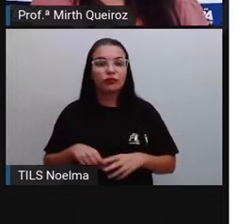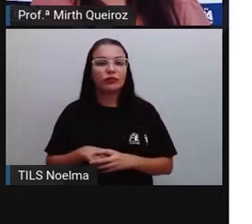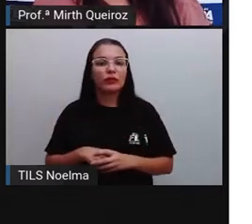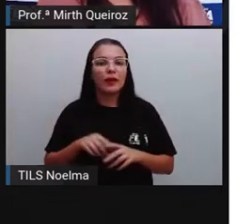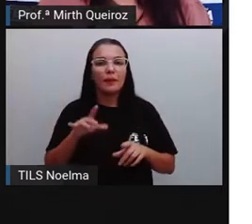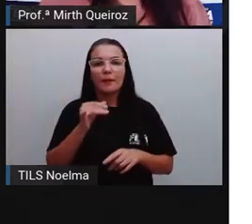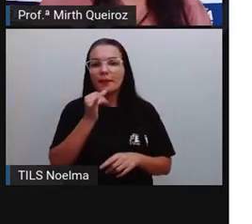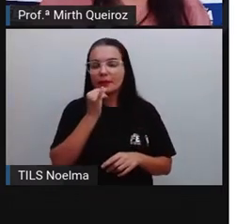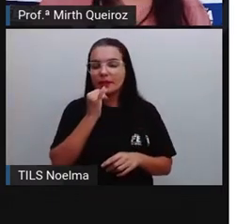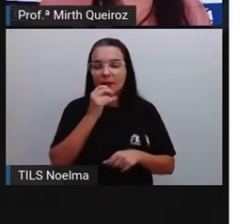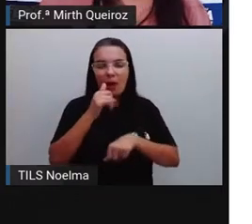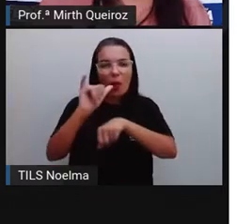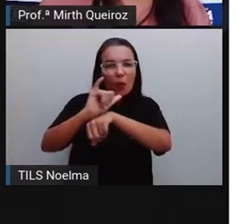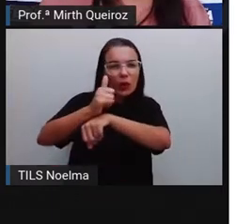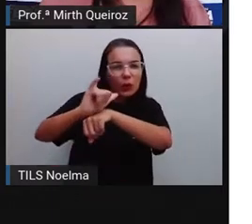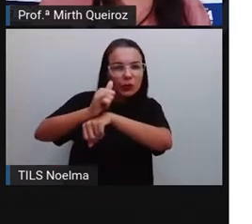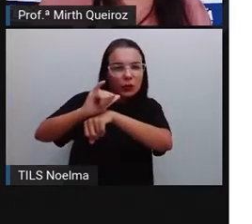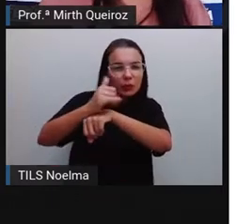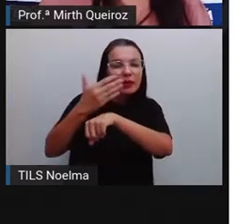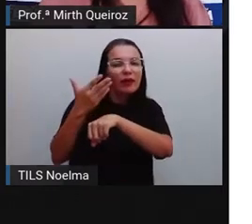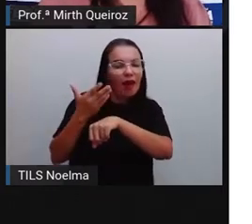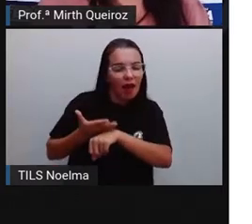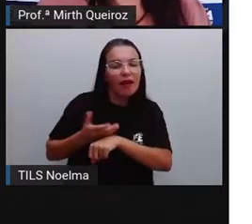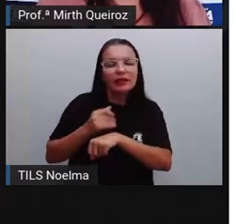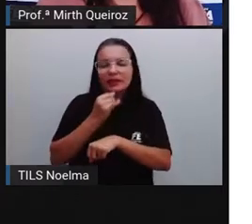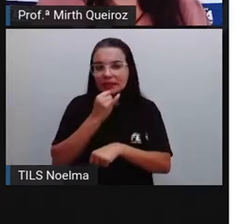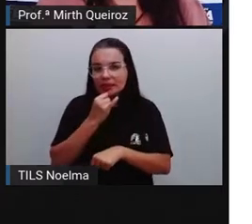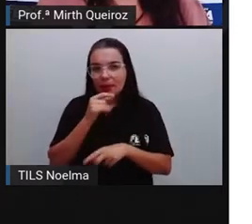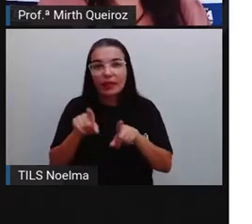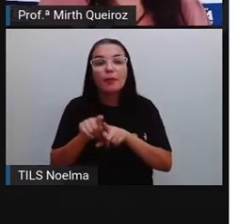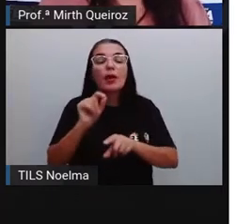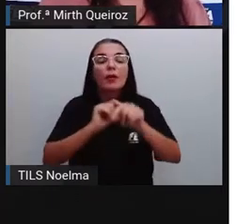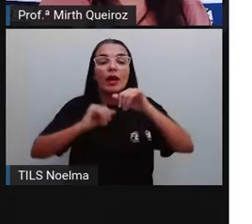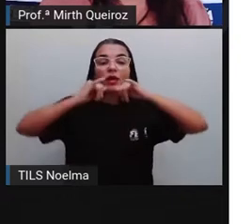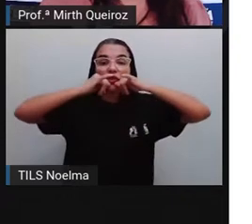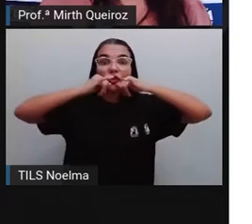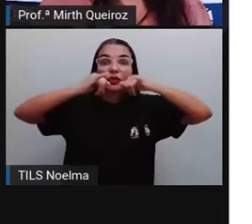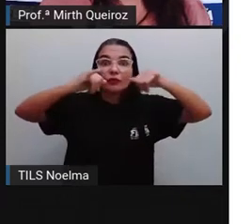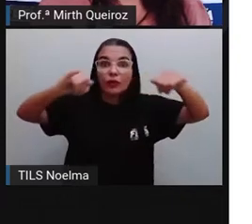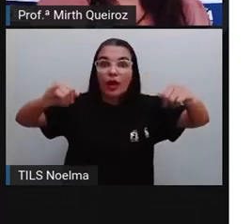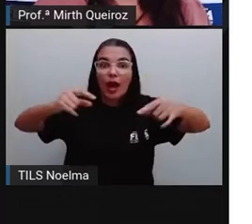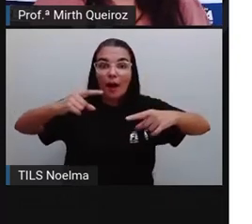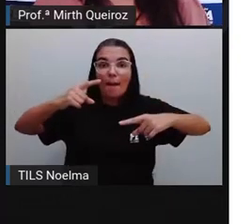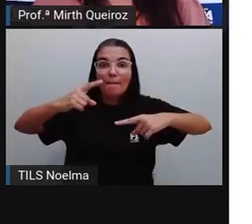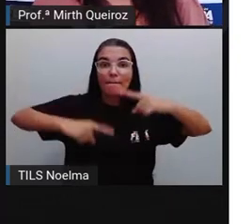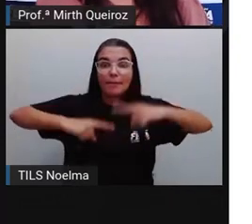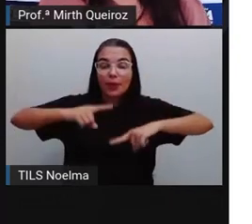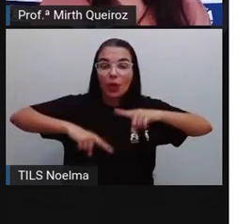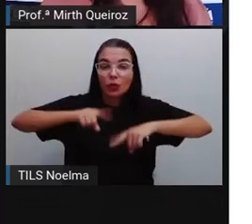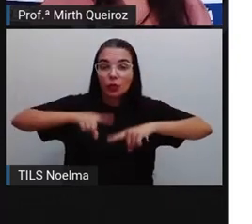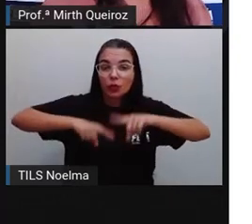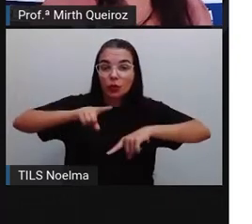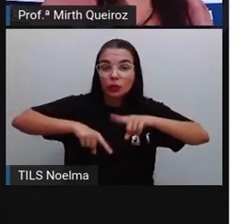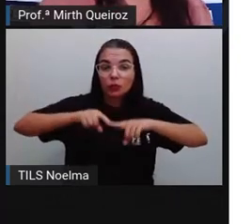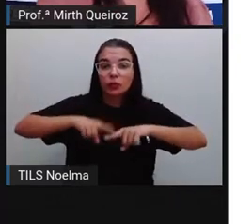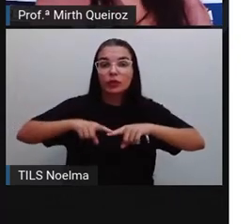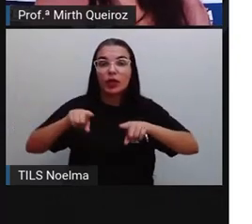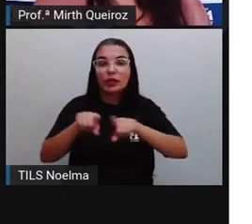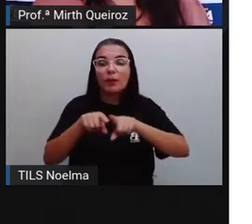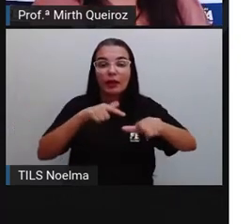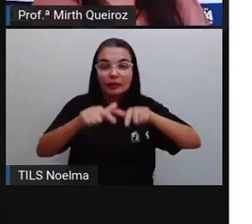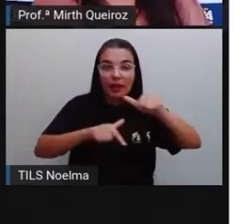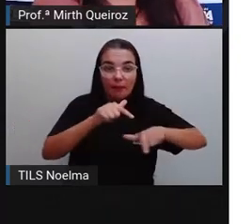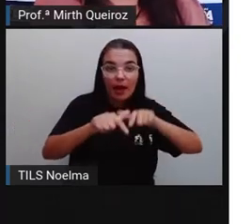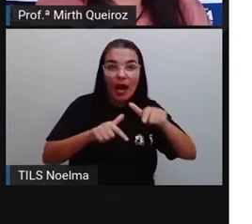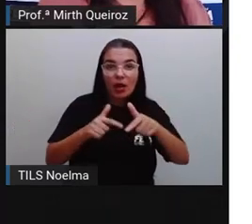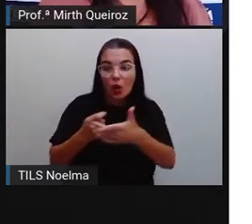YouTube é um dos exemplos. Divulgar produtos e serviços para compra e venda. Que a gente faz no